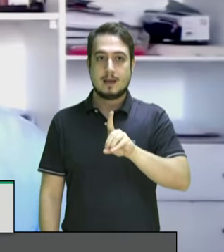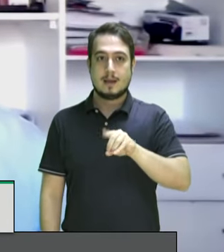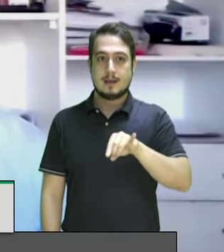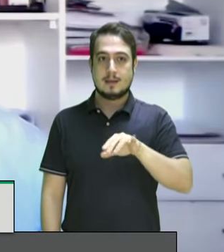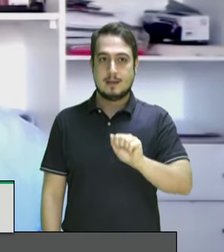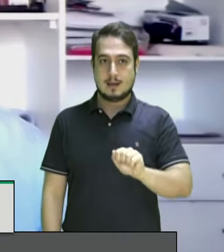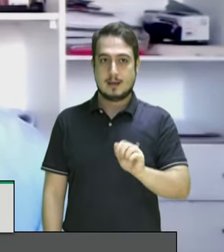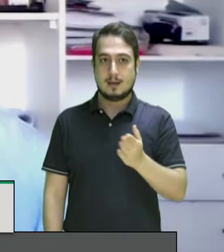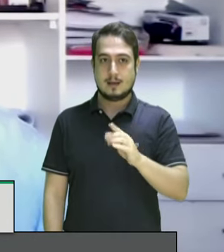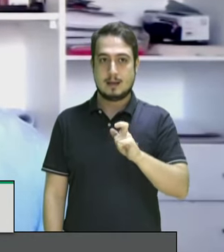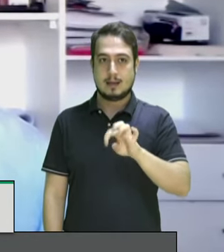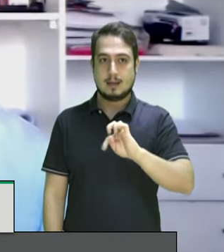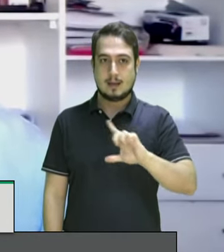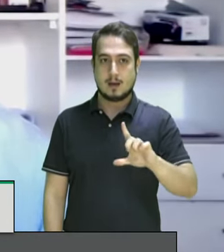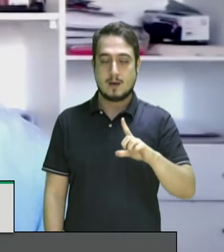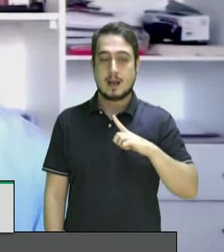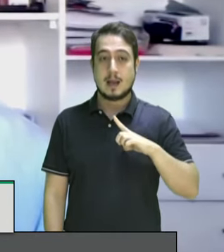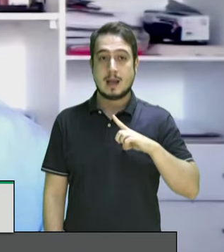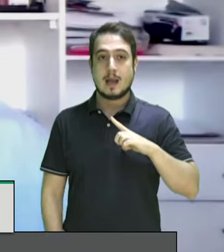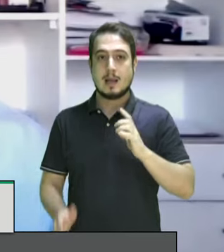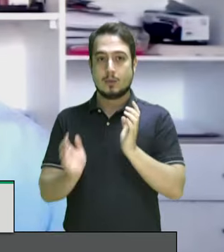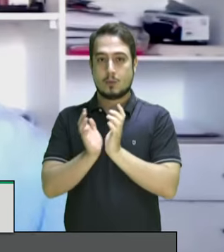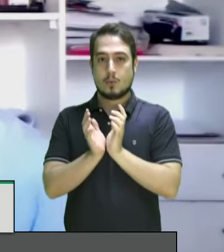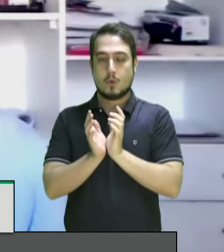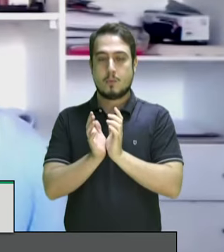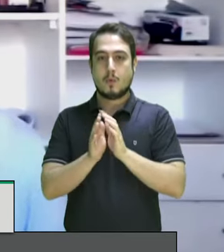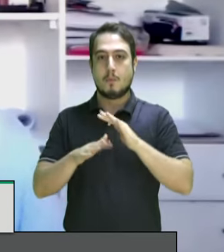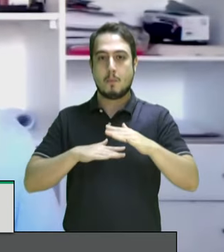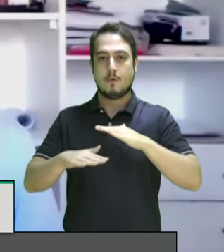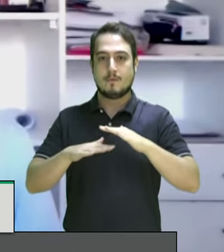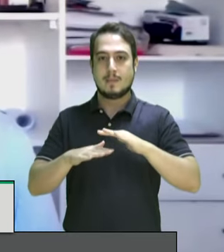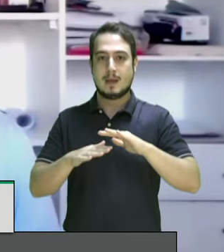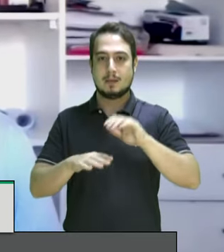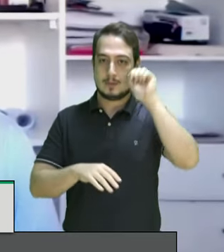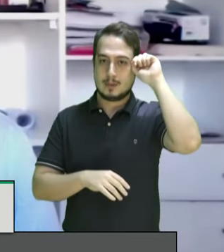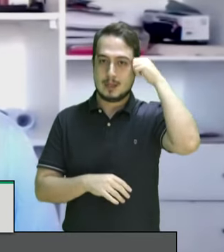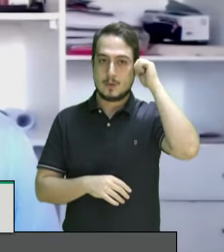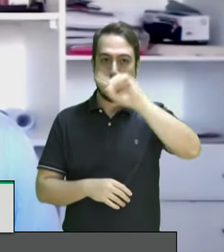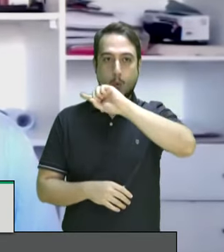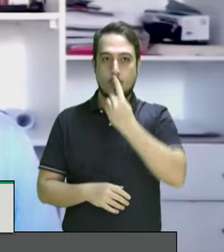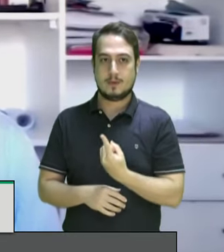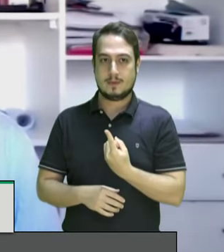do movimento negro unificado seja bem-vinda e com a senhora palavra